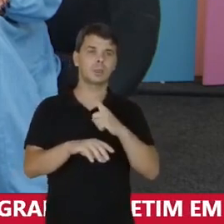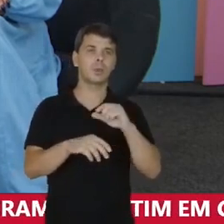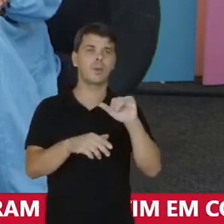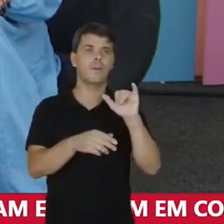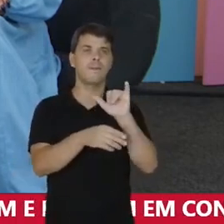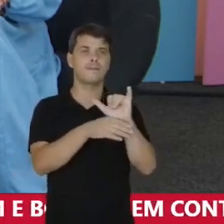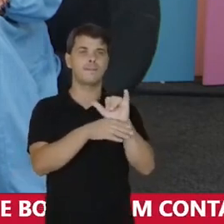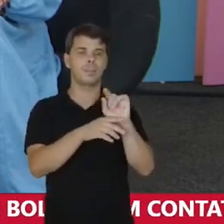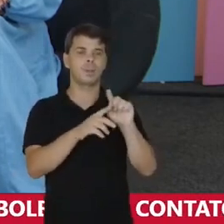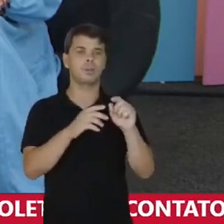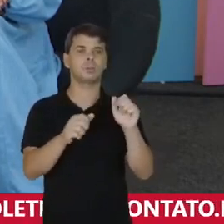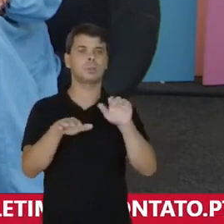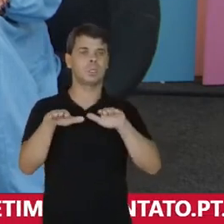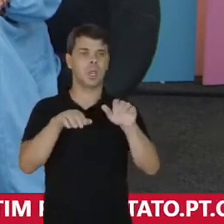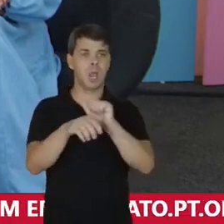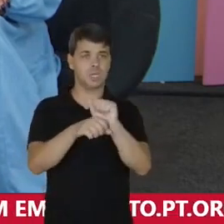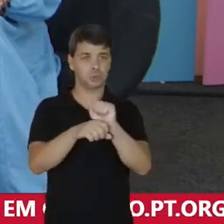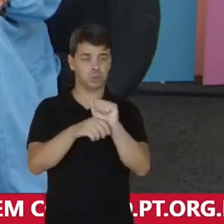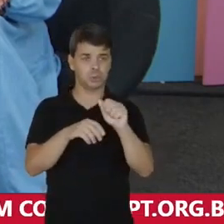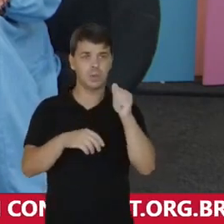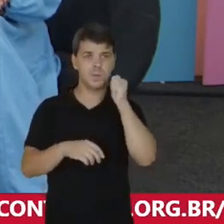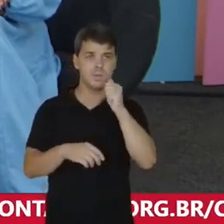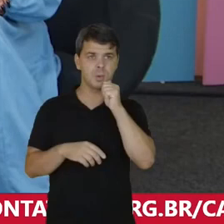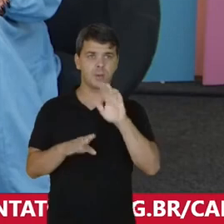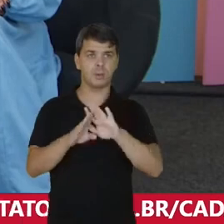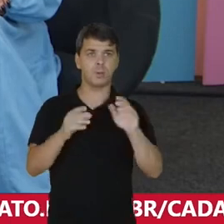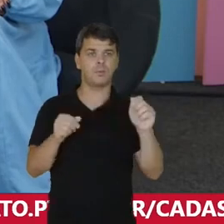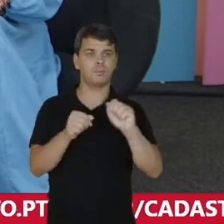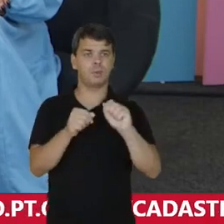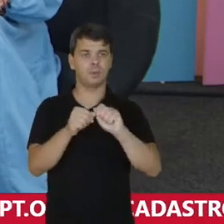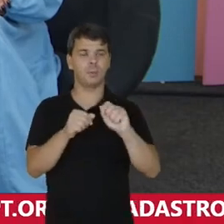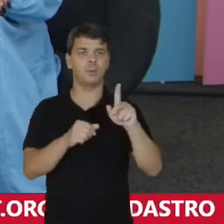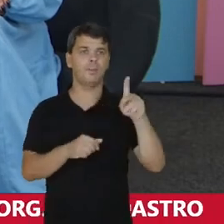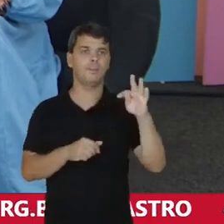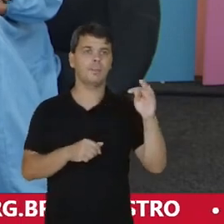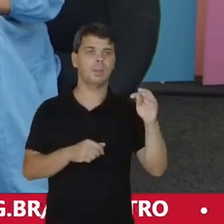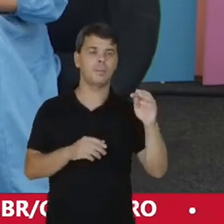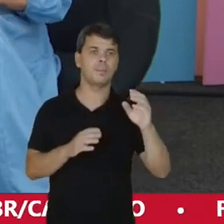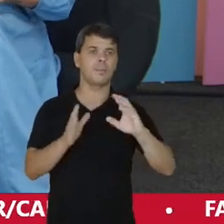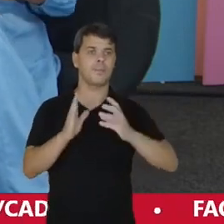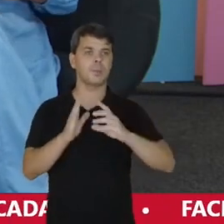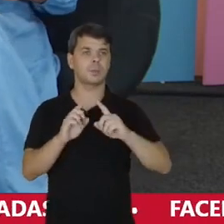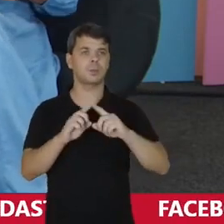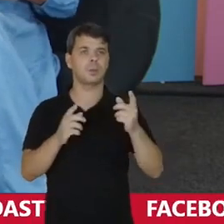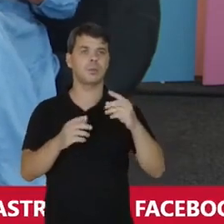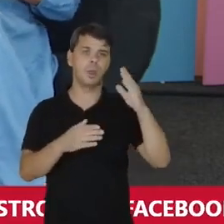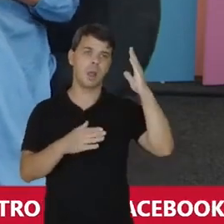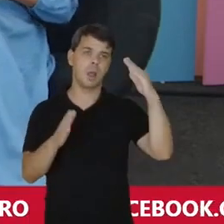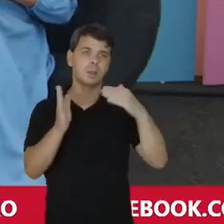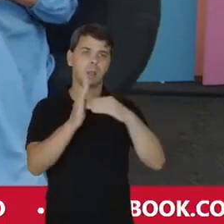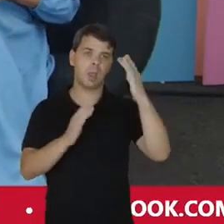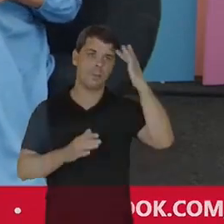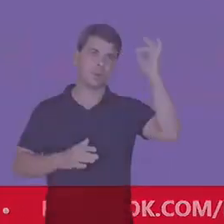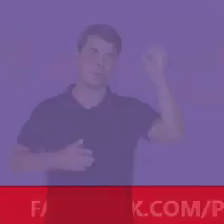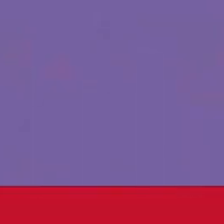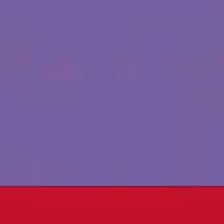E de outras ações Voltadas para as mulheres E realizadas pelo PT Eu espero vocês amanhã Até lá